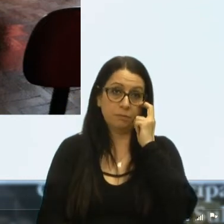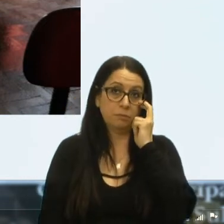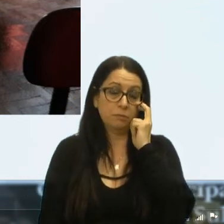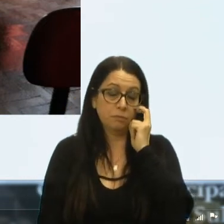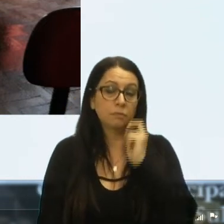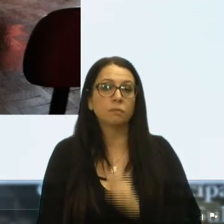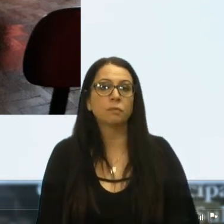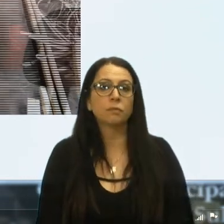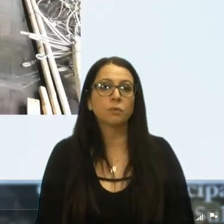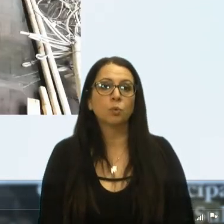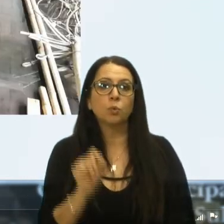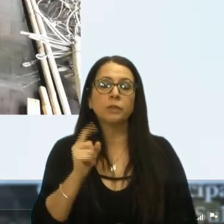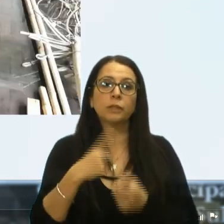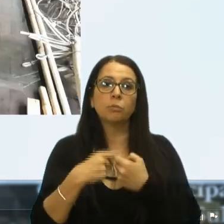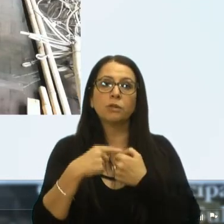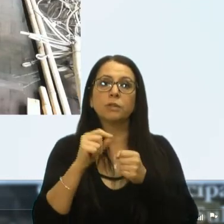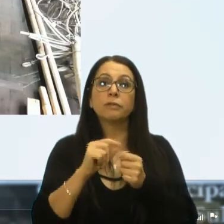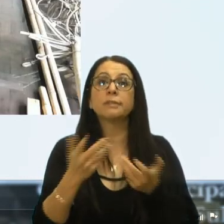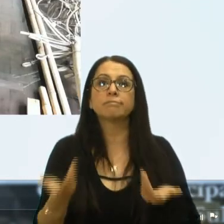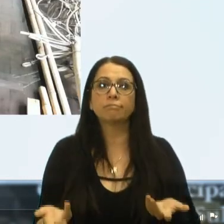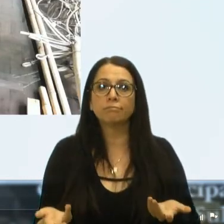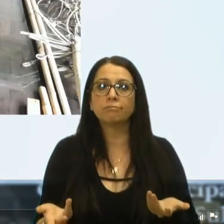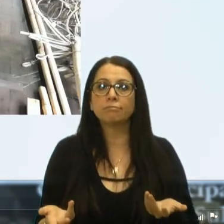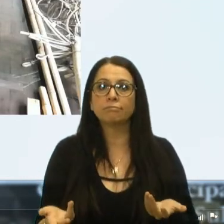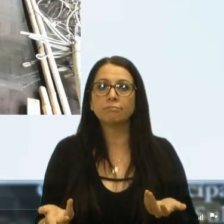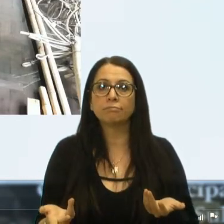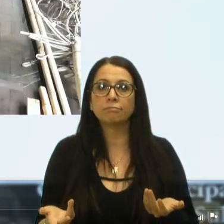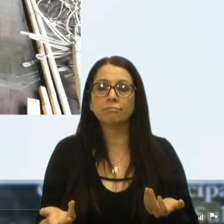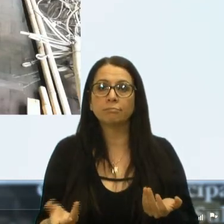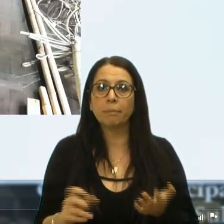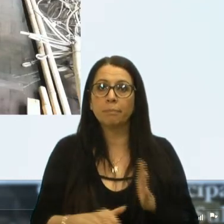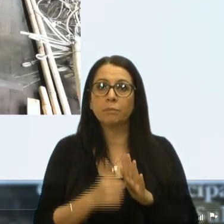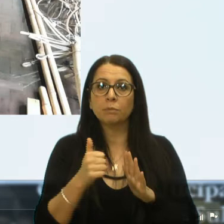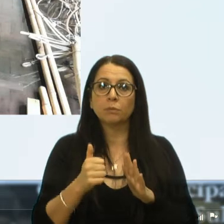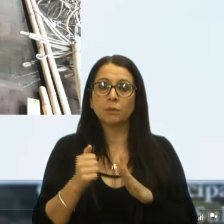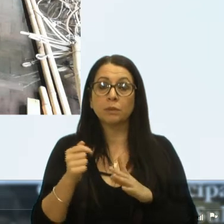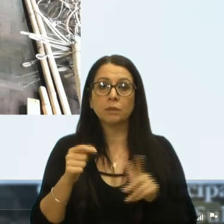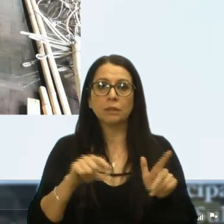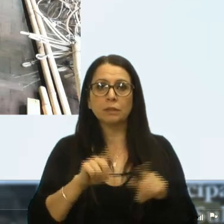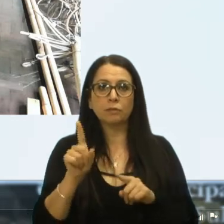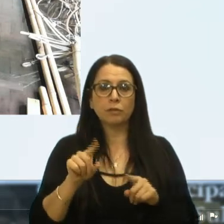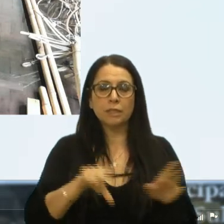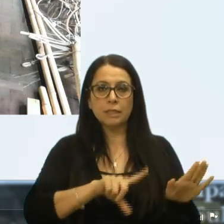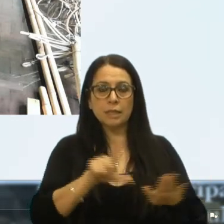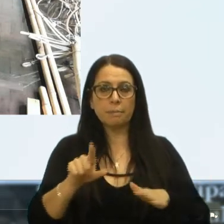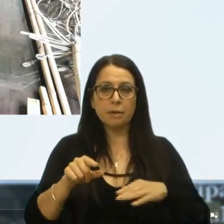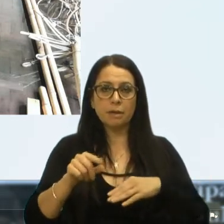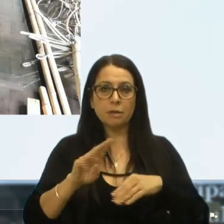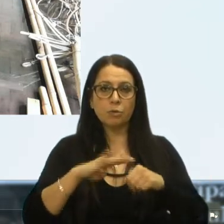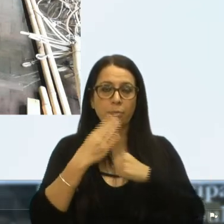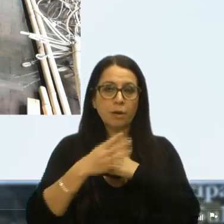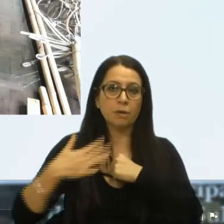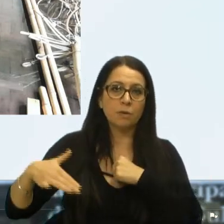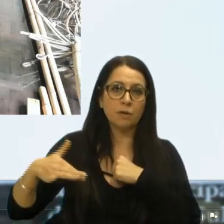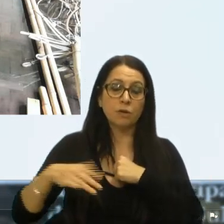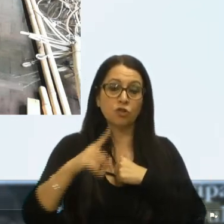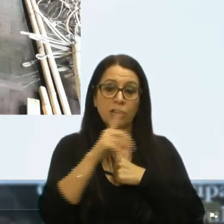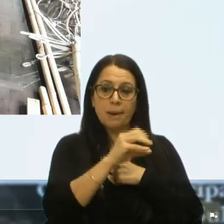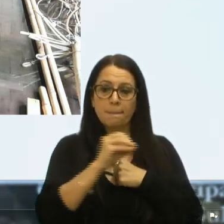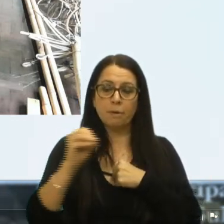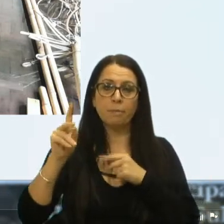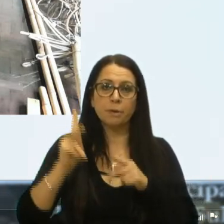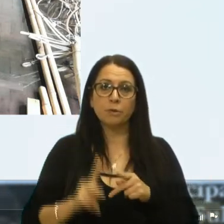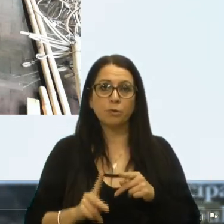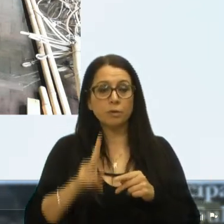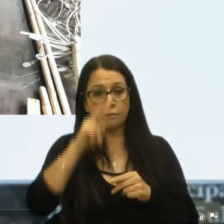O que o município está fazendo para desinterditar? Quando foi para baixo na semana de galópolis, que tinha lá no salão mil pessoas, velocino,